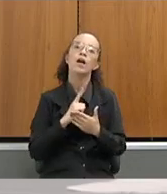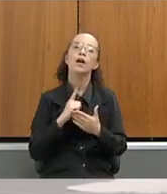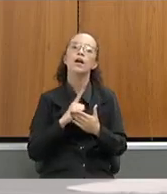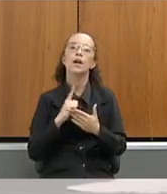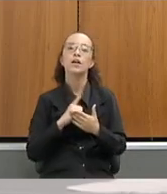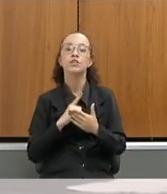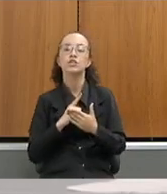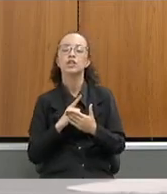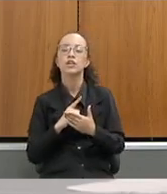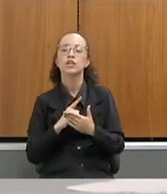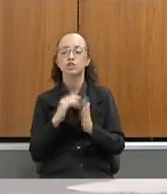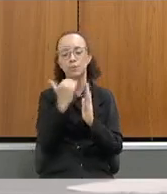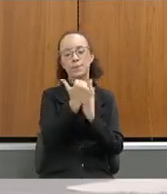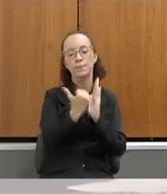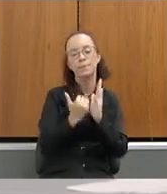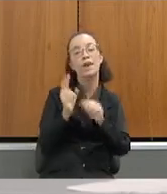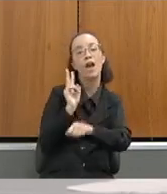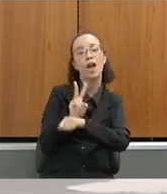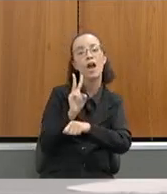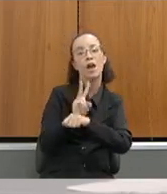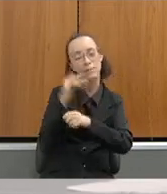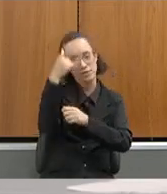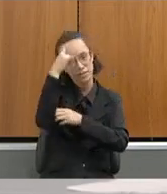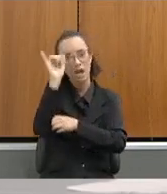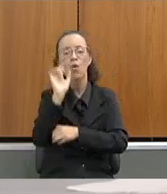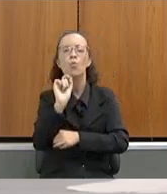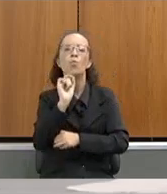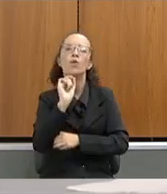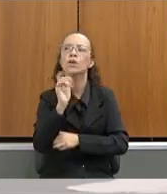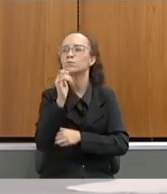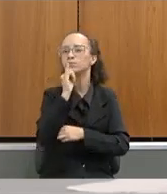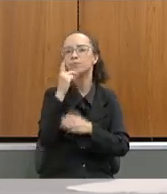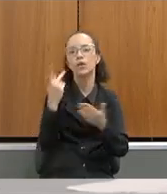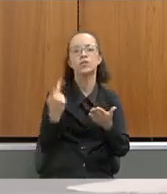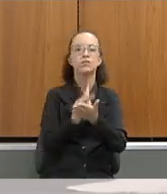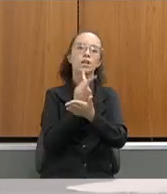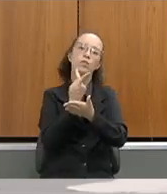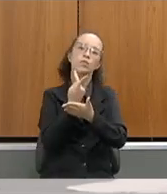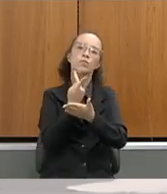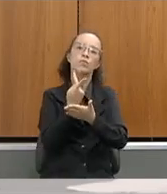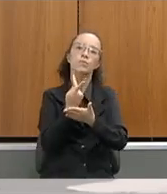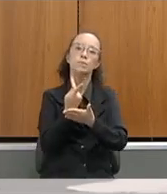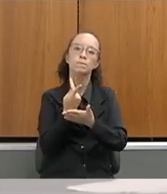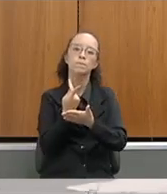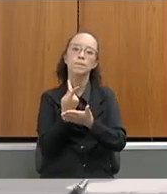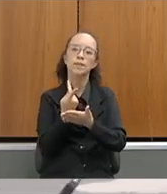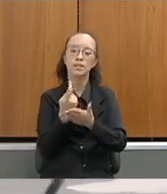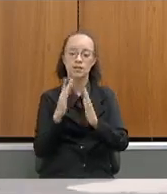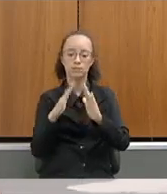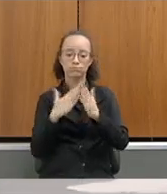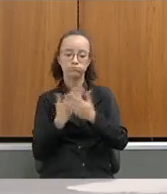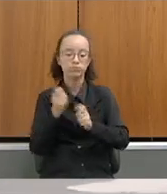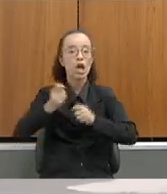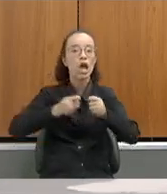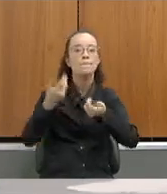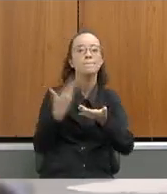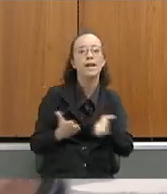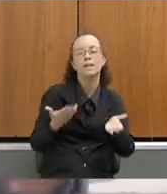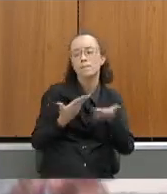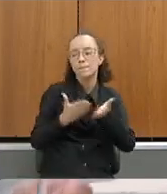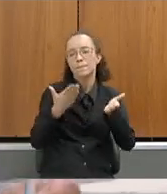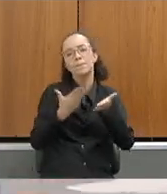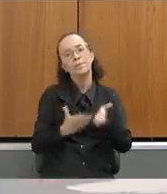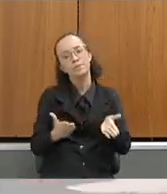preventiva, para que evitemos, exatamente, situações que acontecem ali, que saem do controle do ambiente escolar, para que nós consigamos